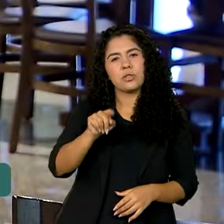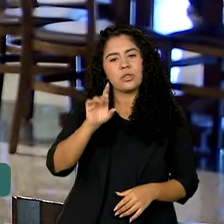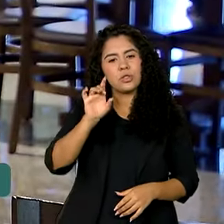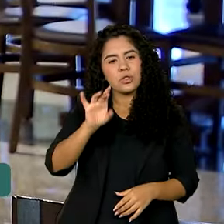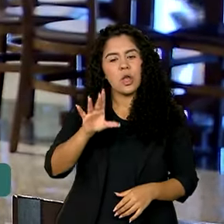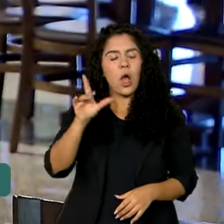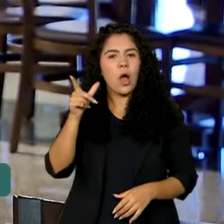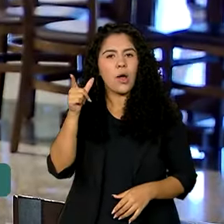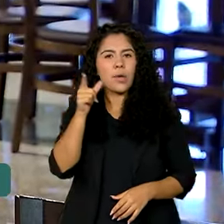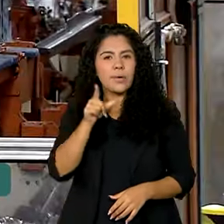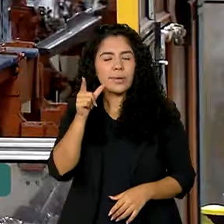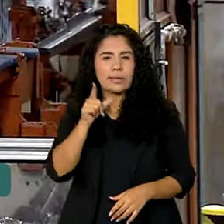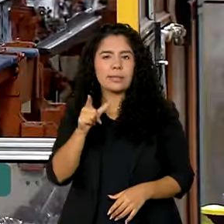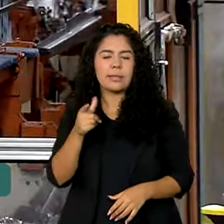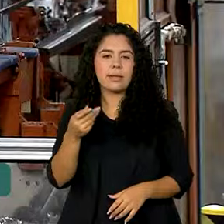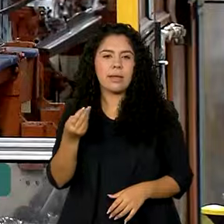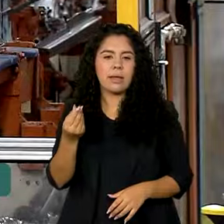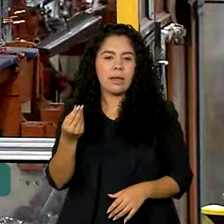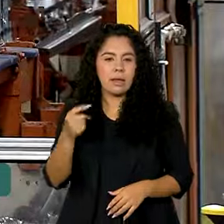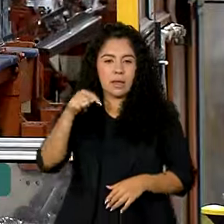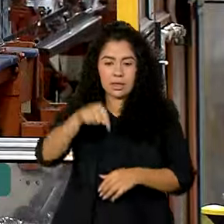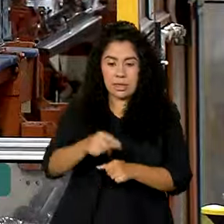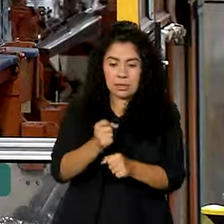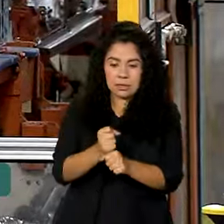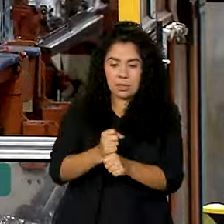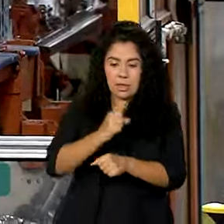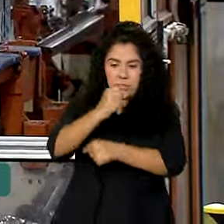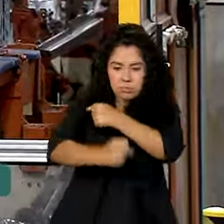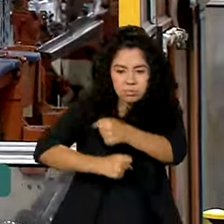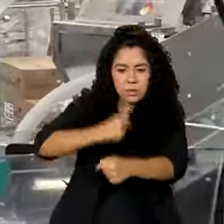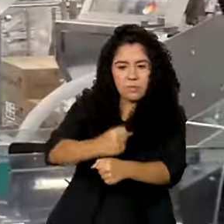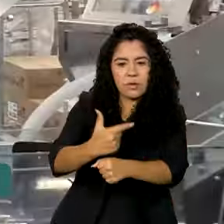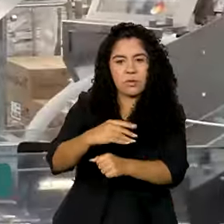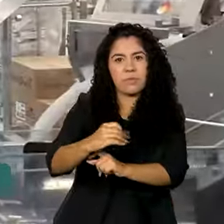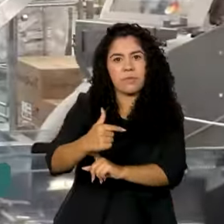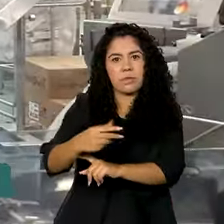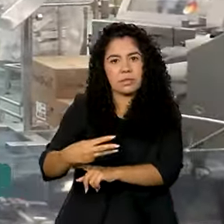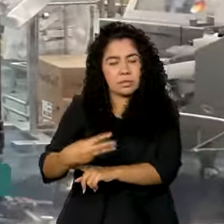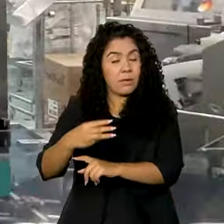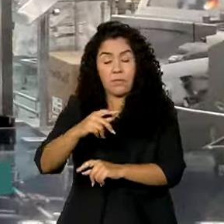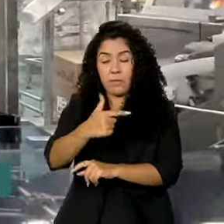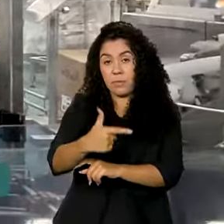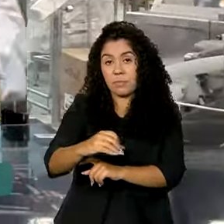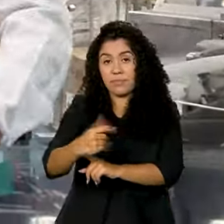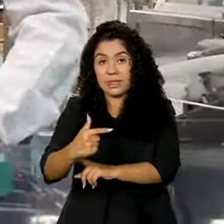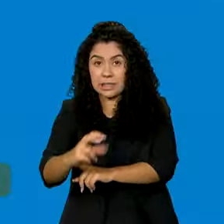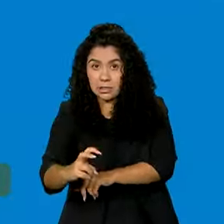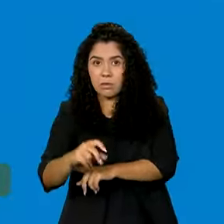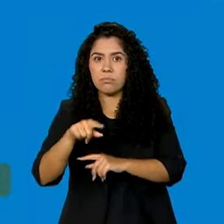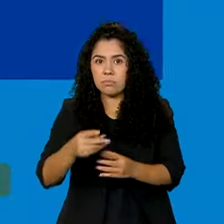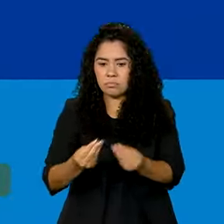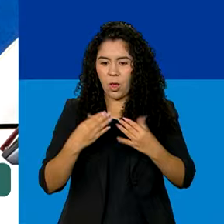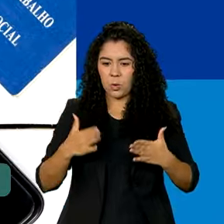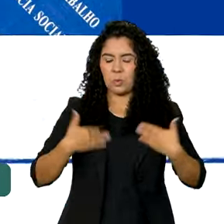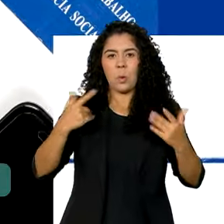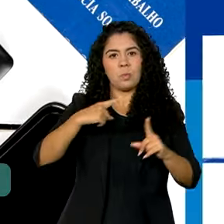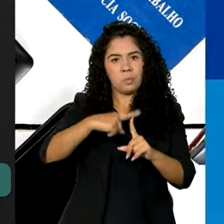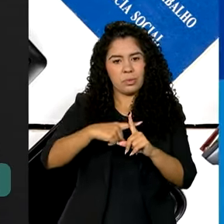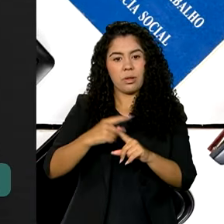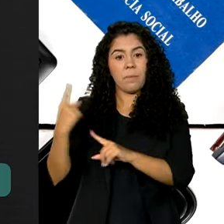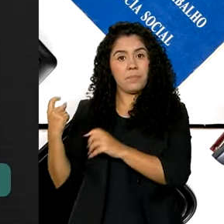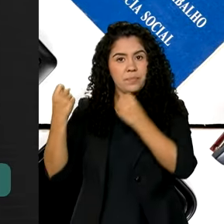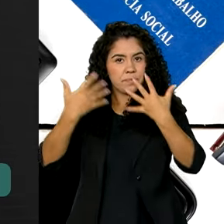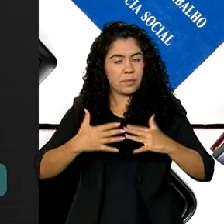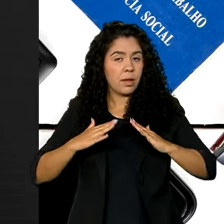passagem deste ano para o ano que vem. É uma surpresa muito positiva. O Ministério do